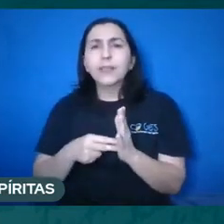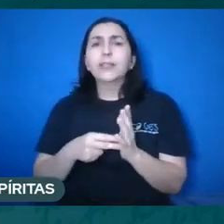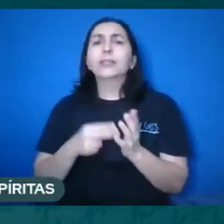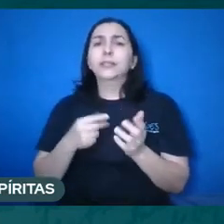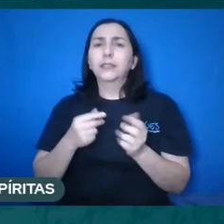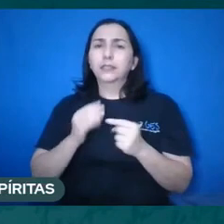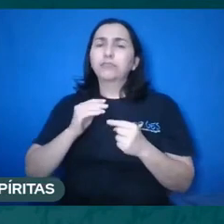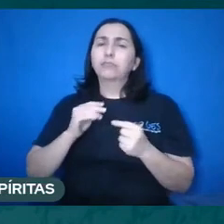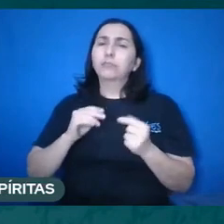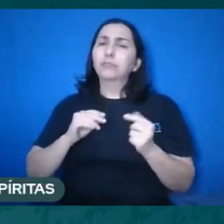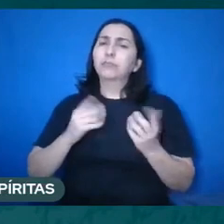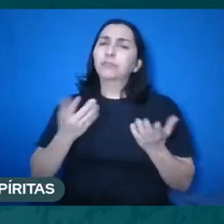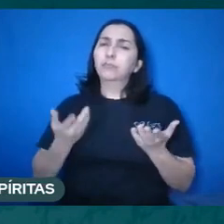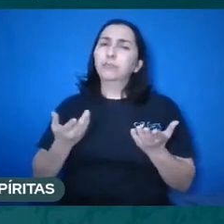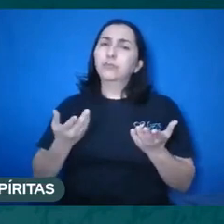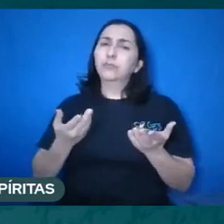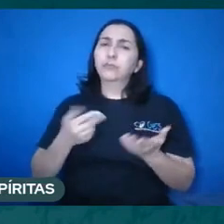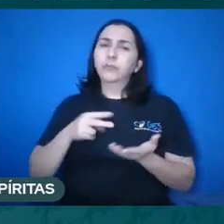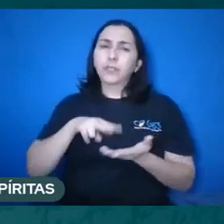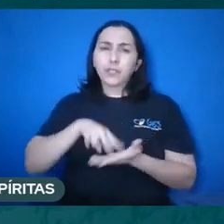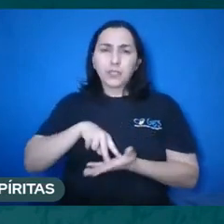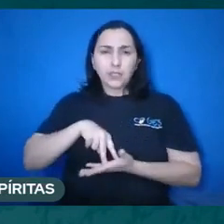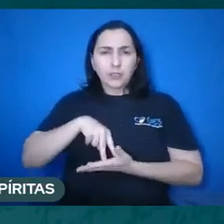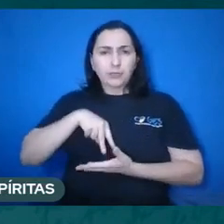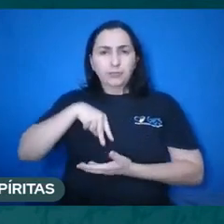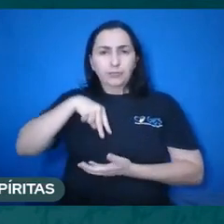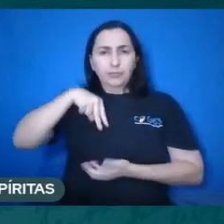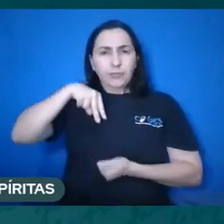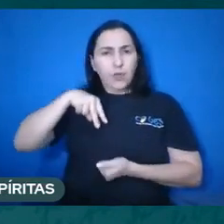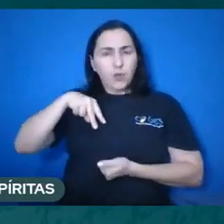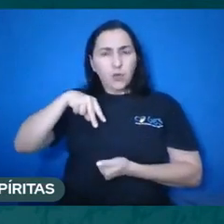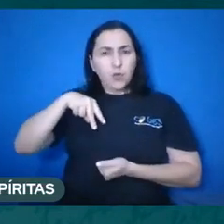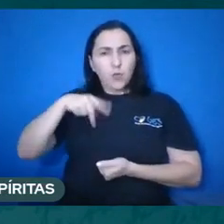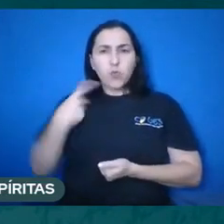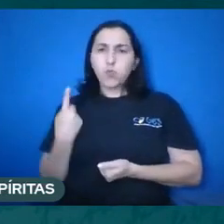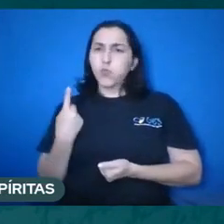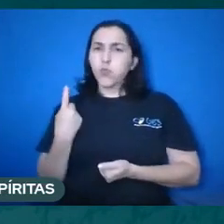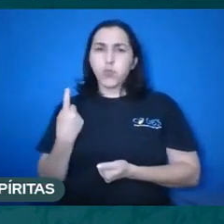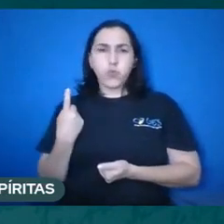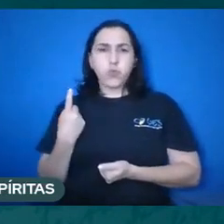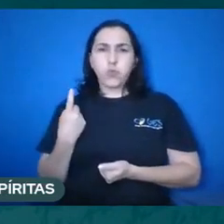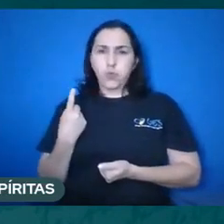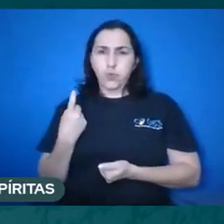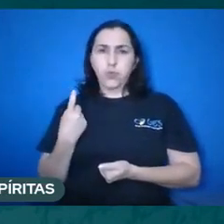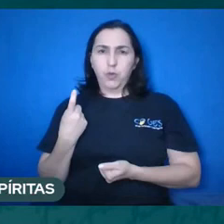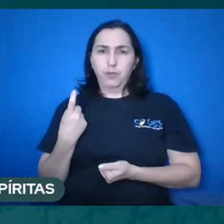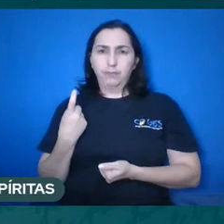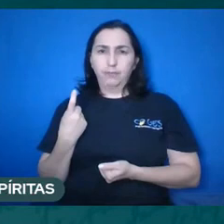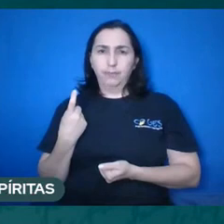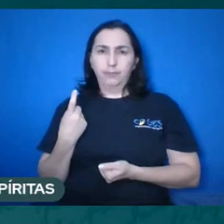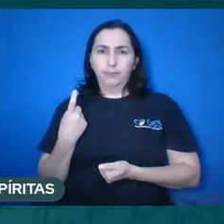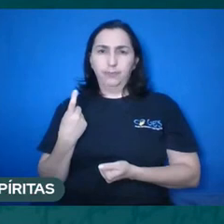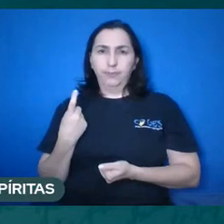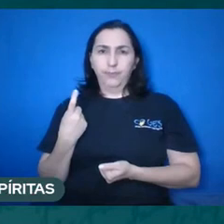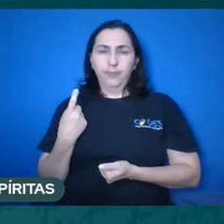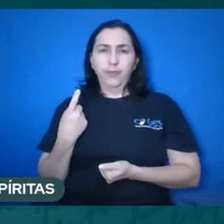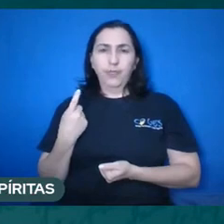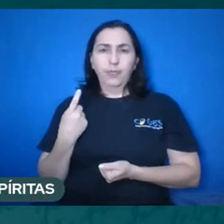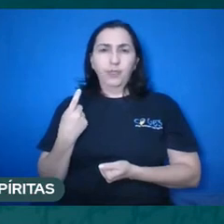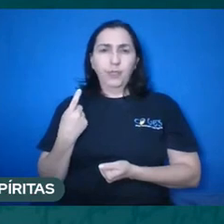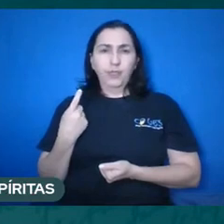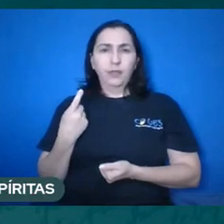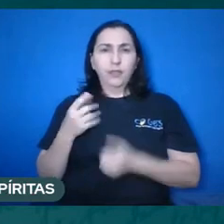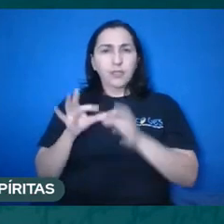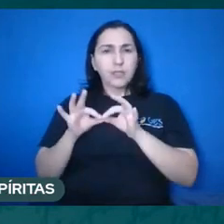no sentido de um ser individualizado, um ser indivisível, um ser